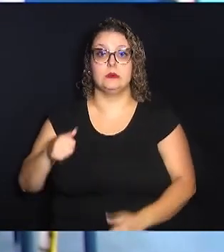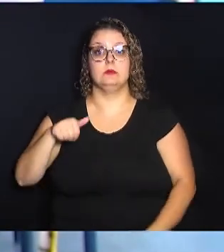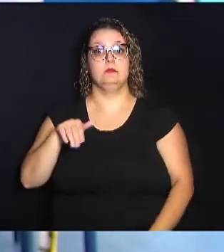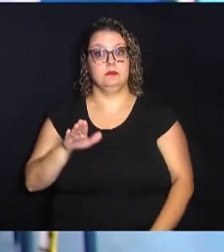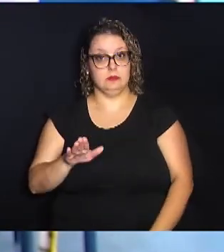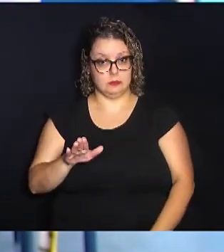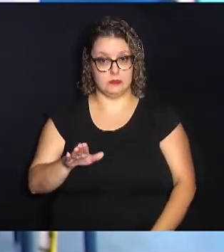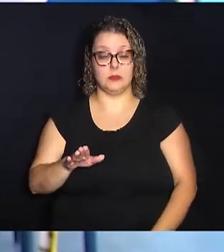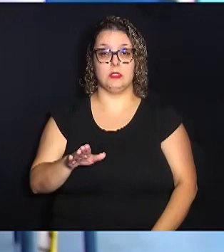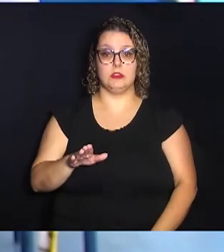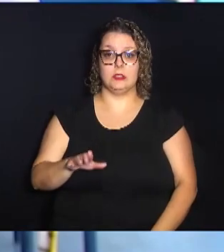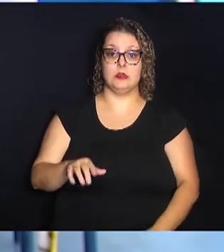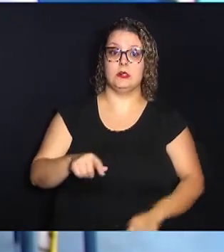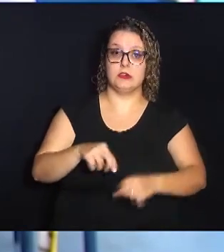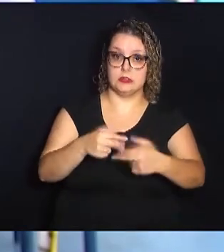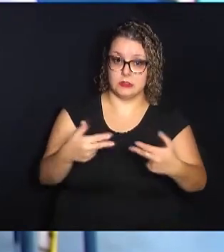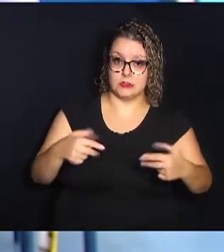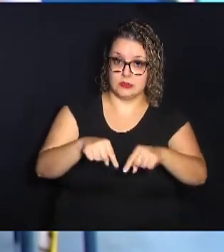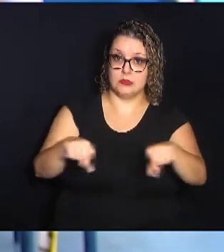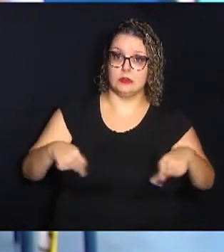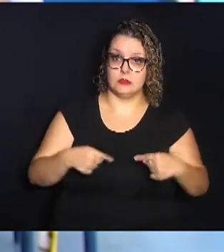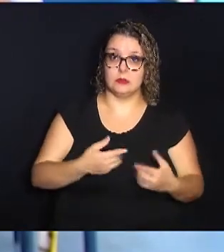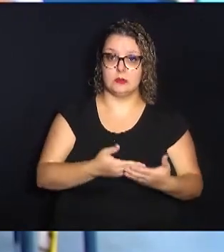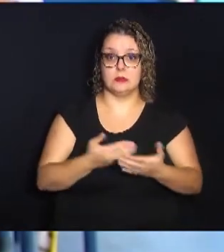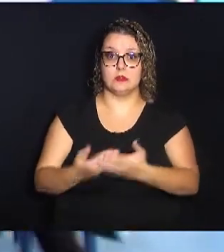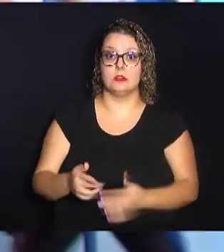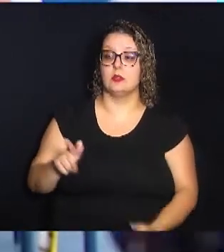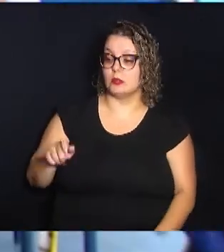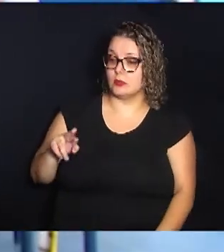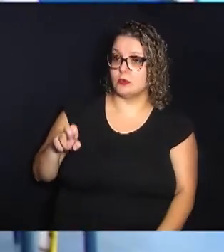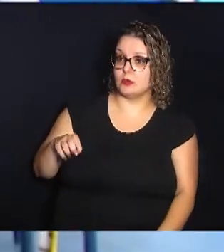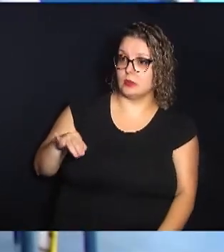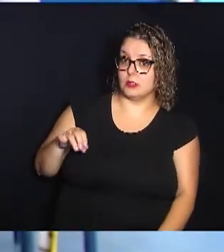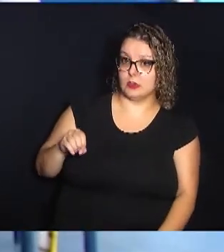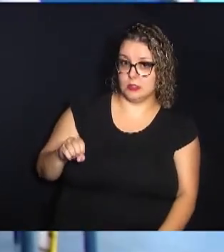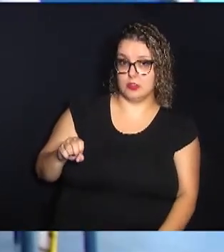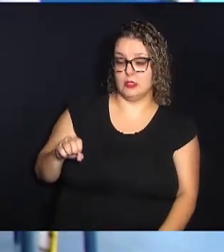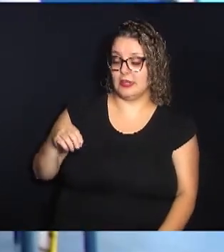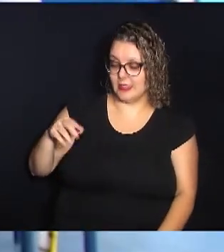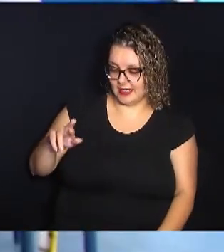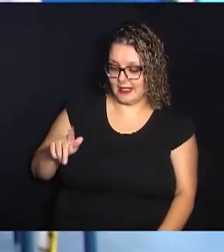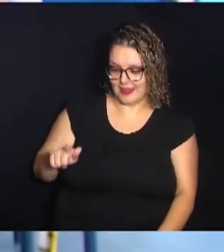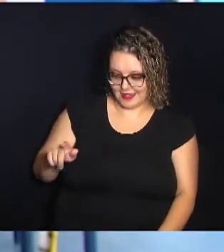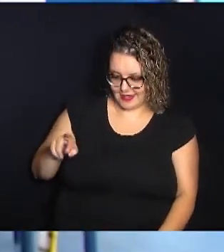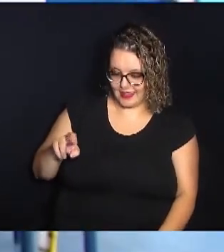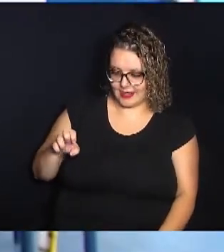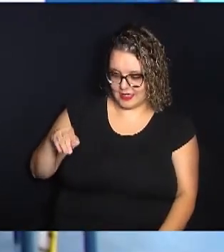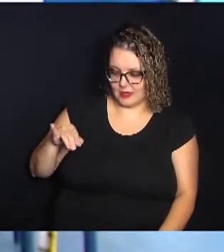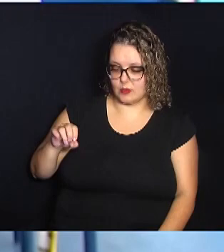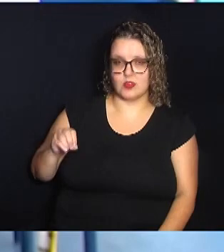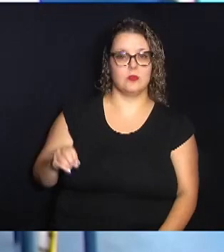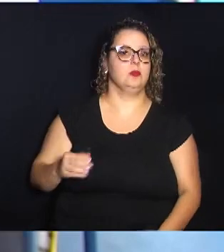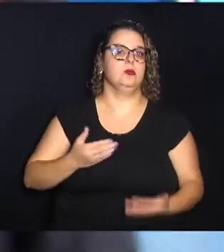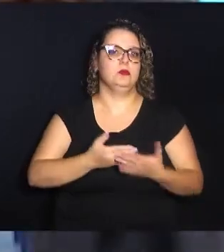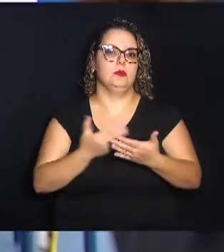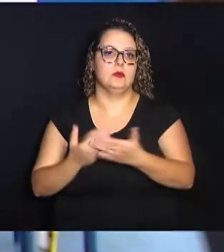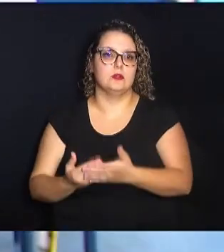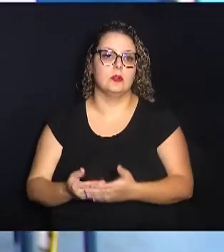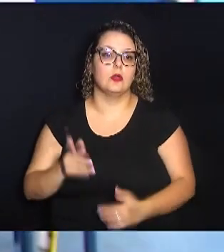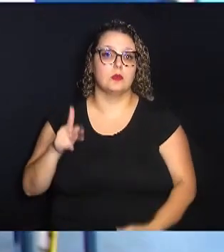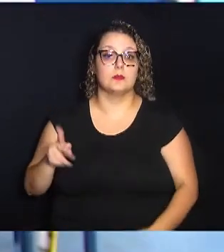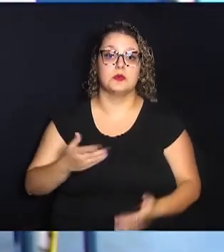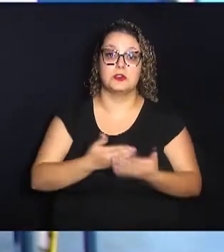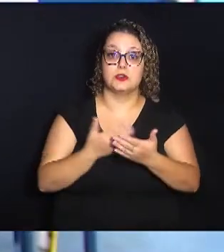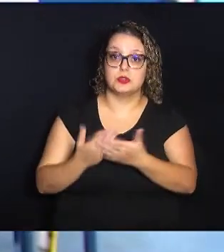questões de sala de aula, nós temos também a parceria do Grêmio Estudantil. O que acontece? O professor estuda essas questões com os alunos